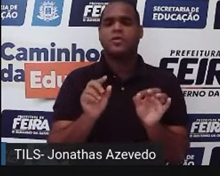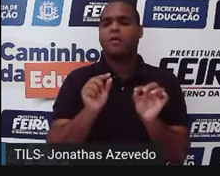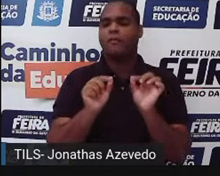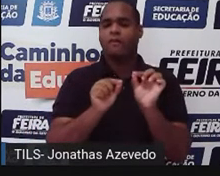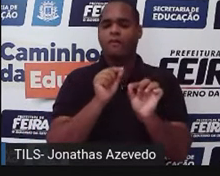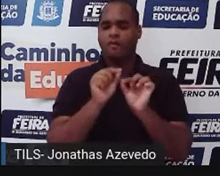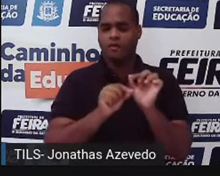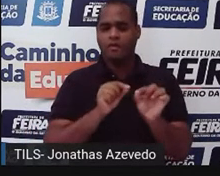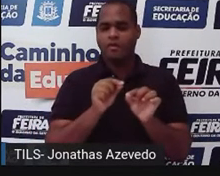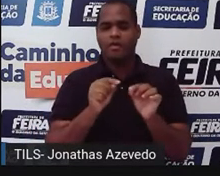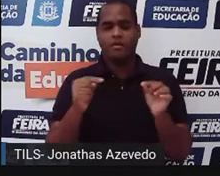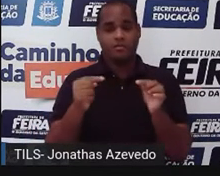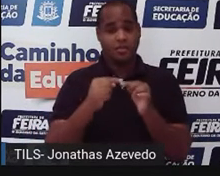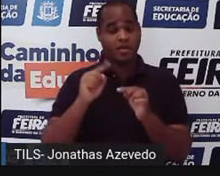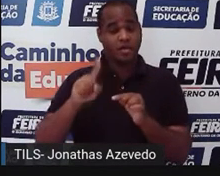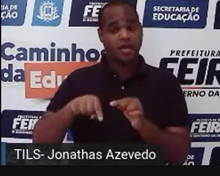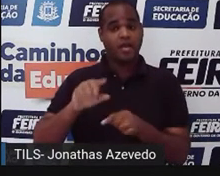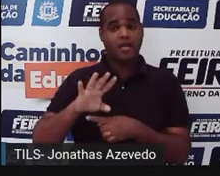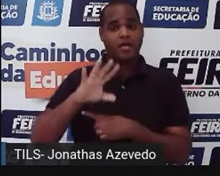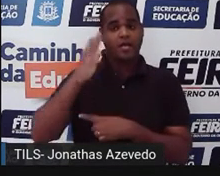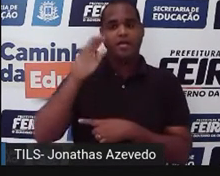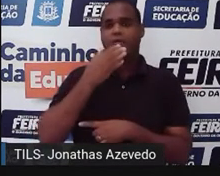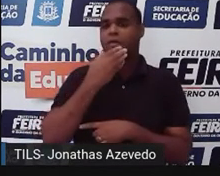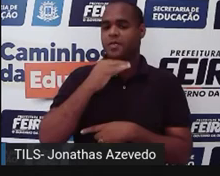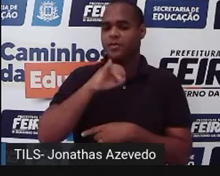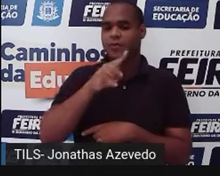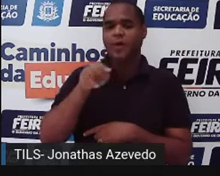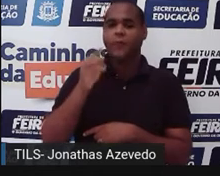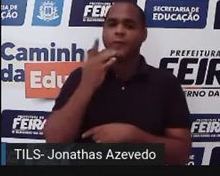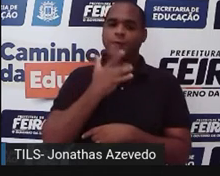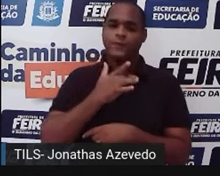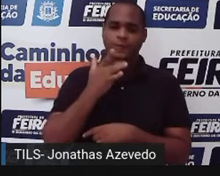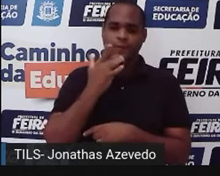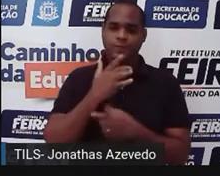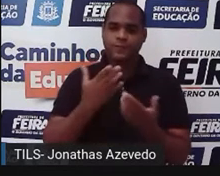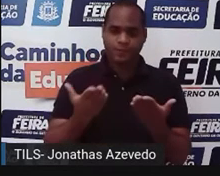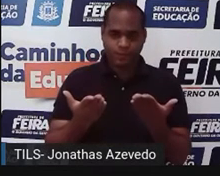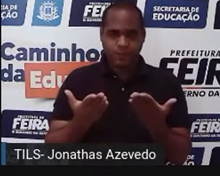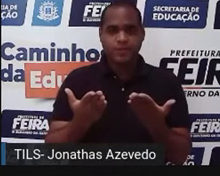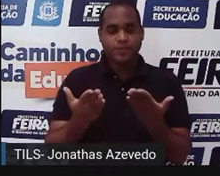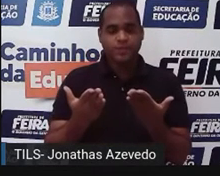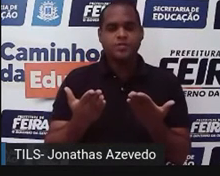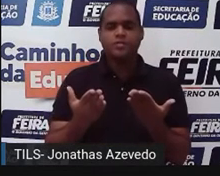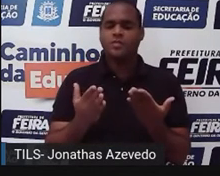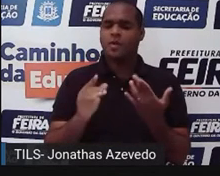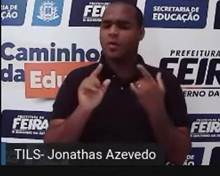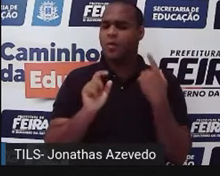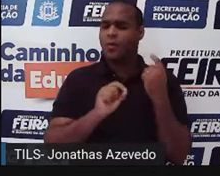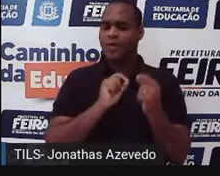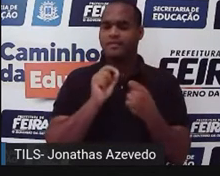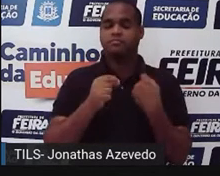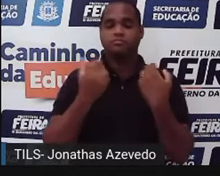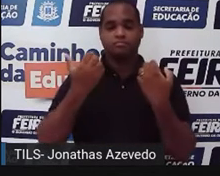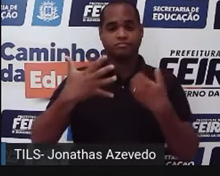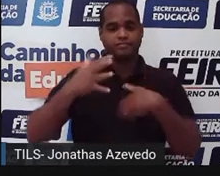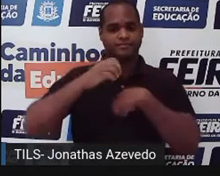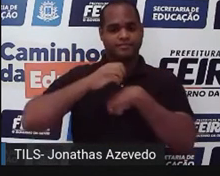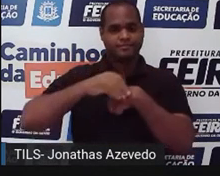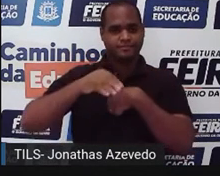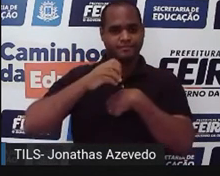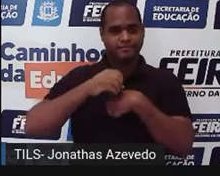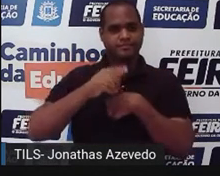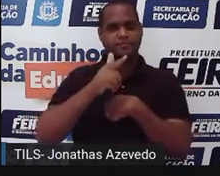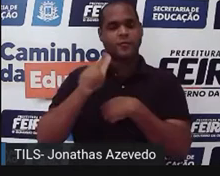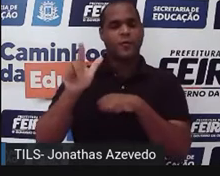evento que aconteceu com João Gostoso. Então, ele já traz aí outro